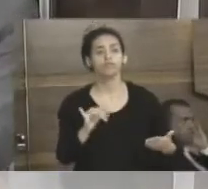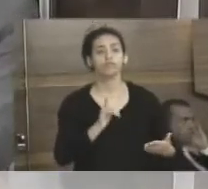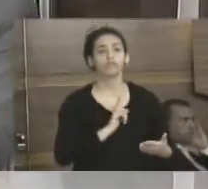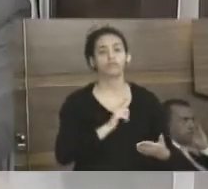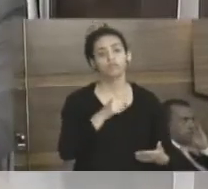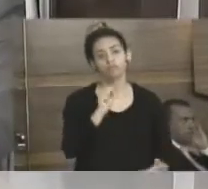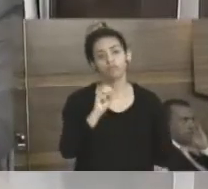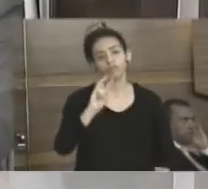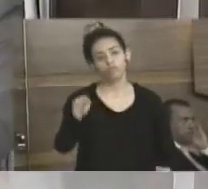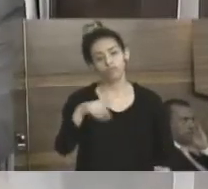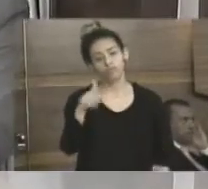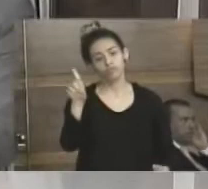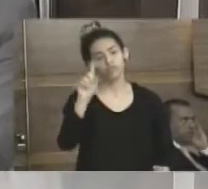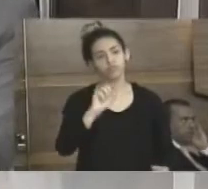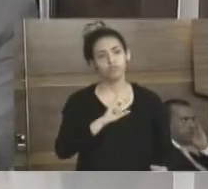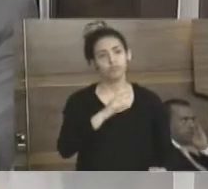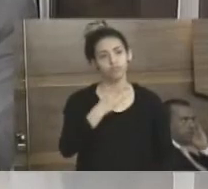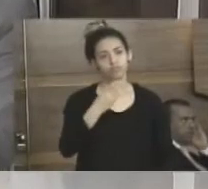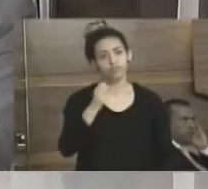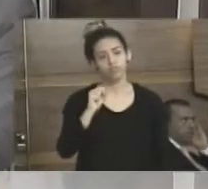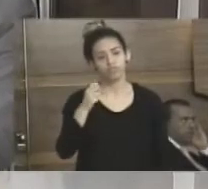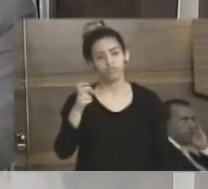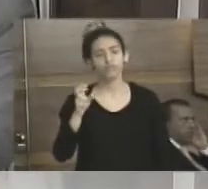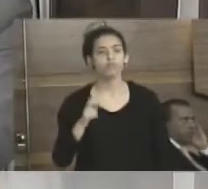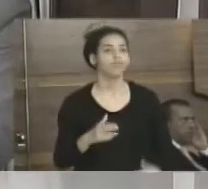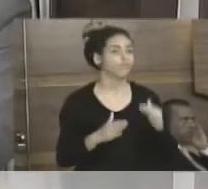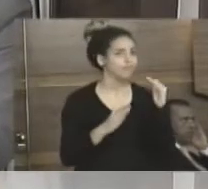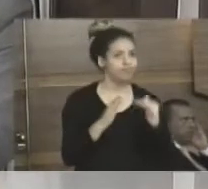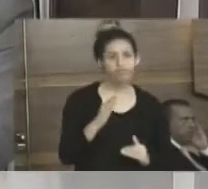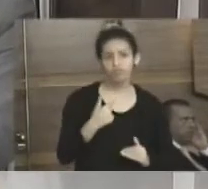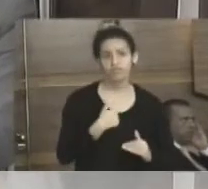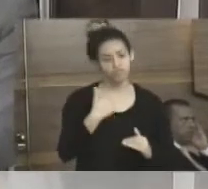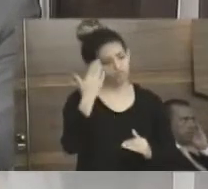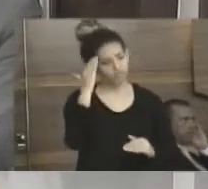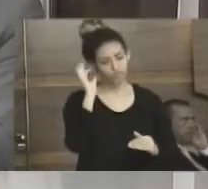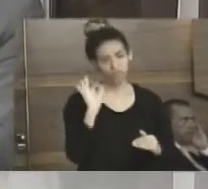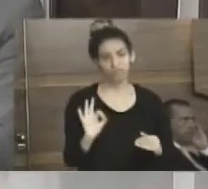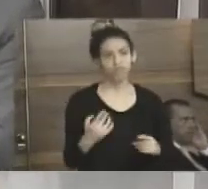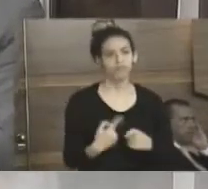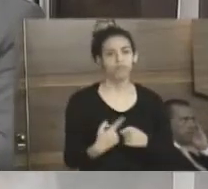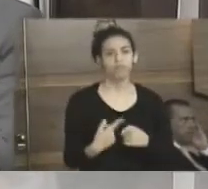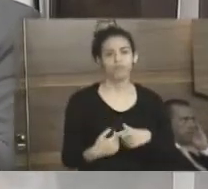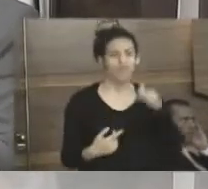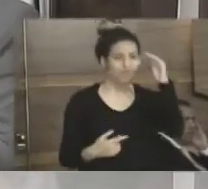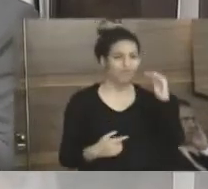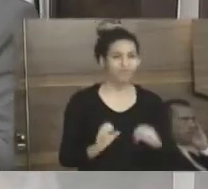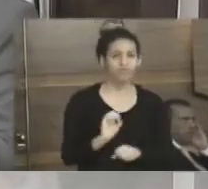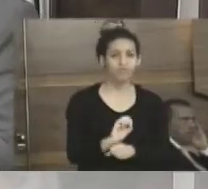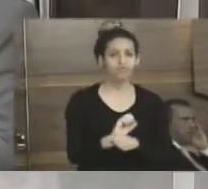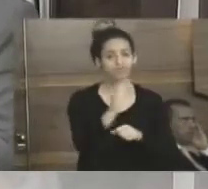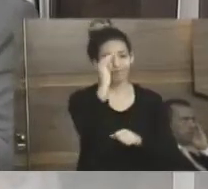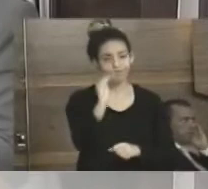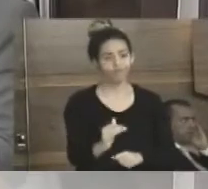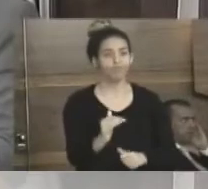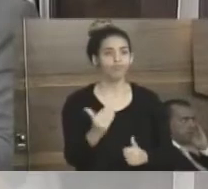8,3 milhões. Isso é muito baixo. Então, eu não estou entendendo por que essa projeção tão baixa.